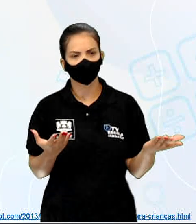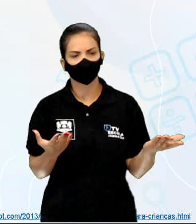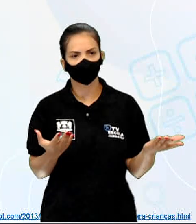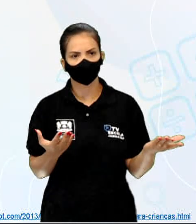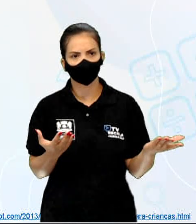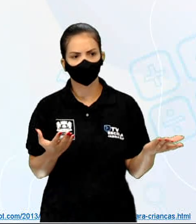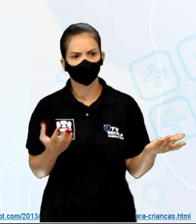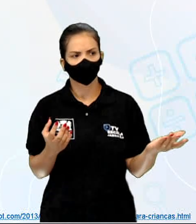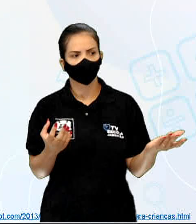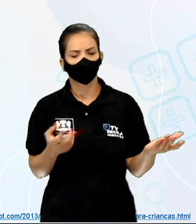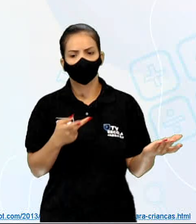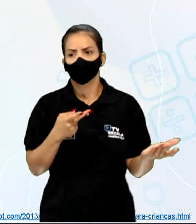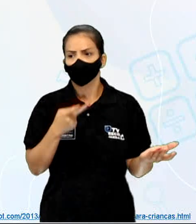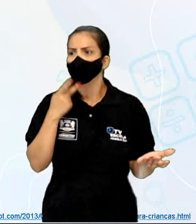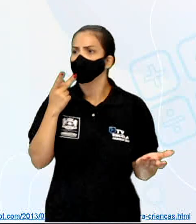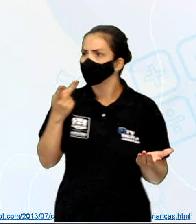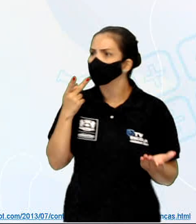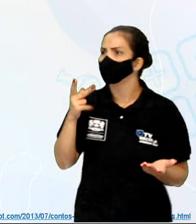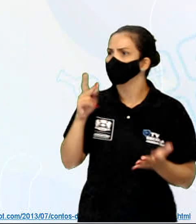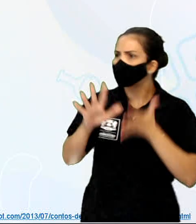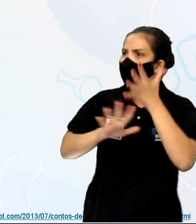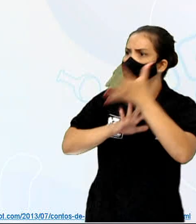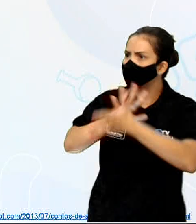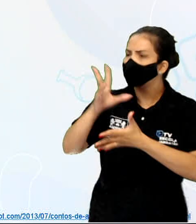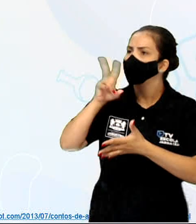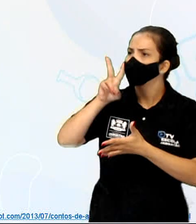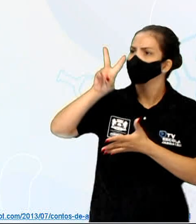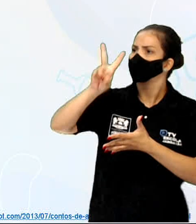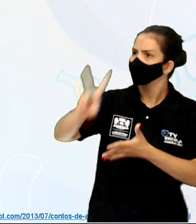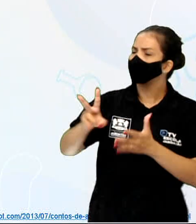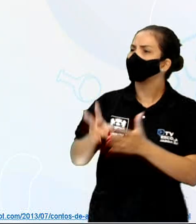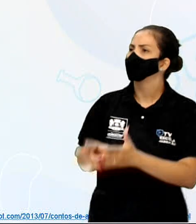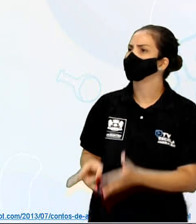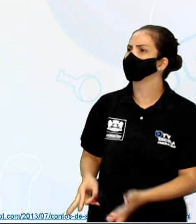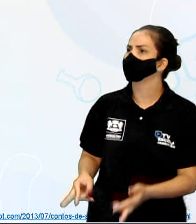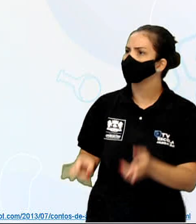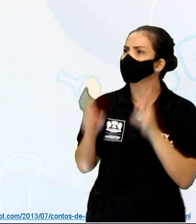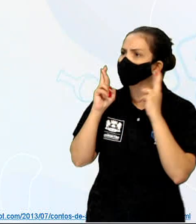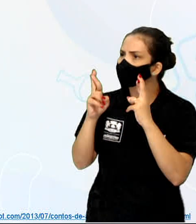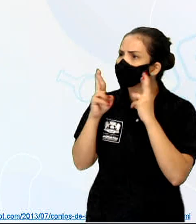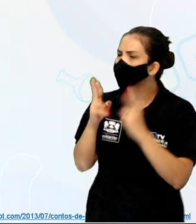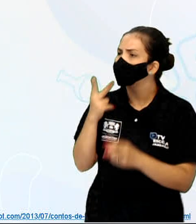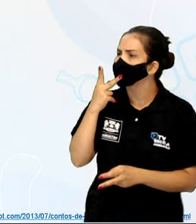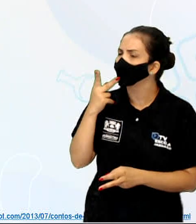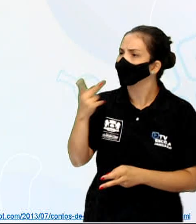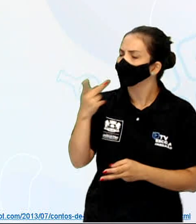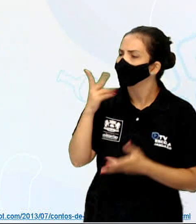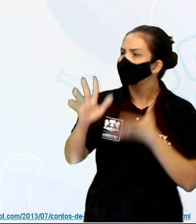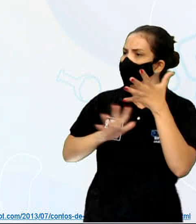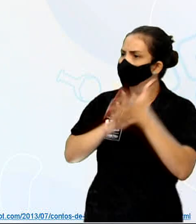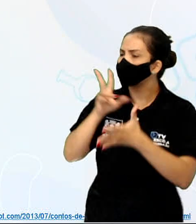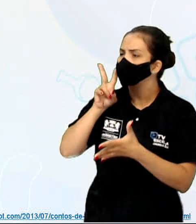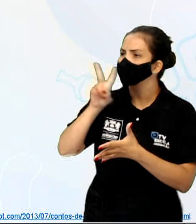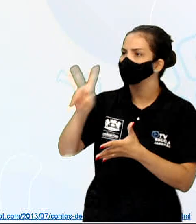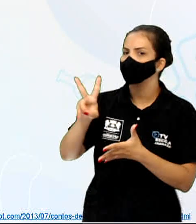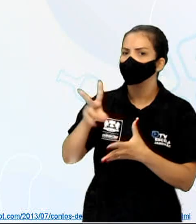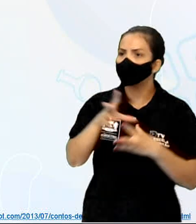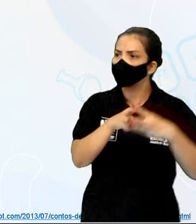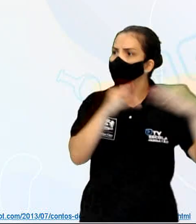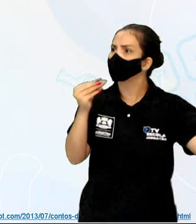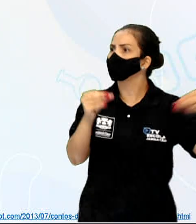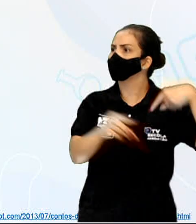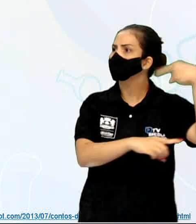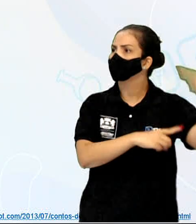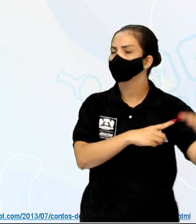agitação. Eu vi, eu juro que vi. Mas ele desapareceu de repente. Meu pai sorri e dá uma